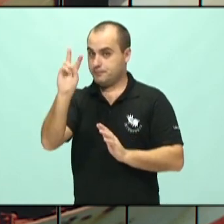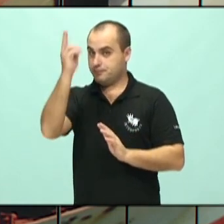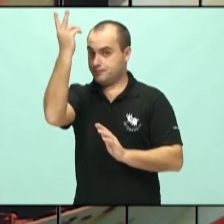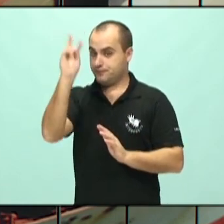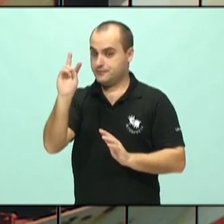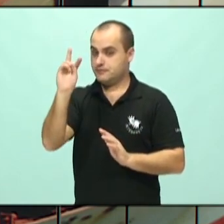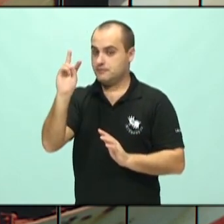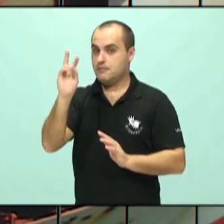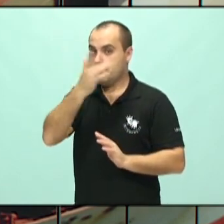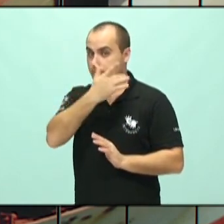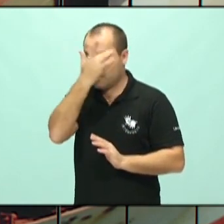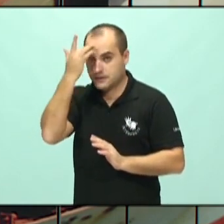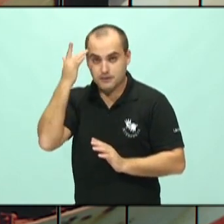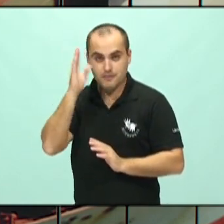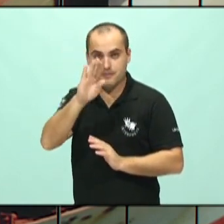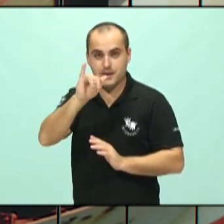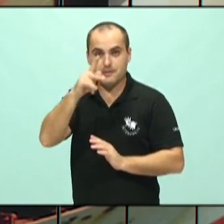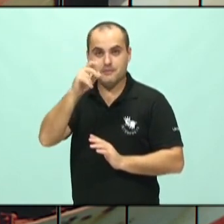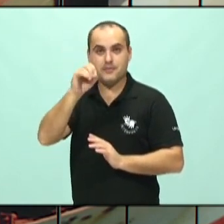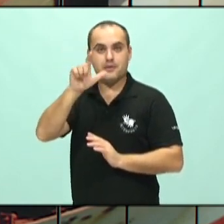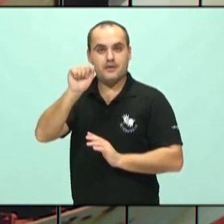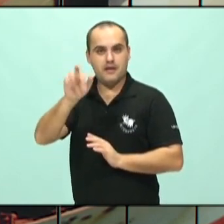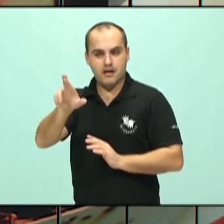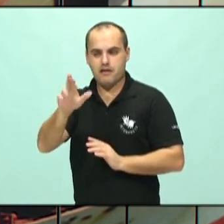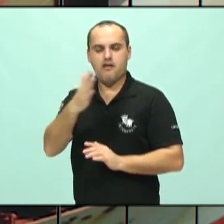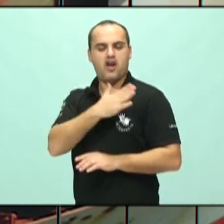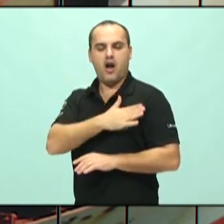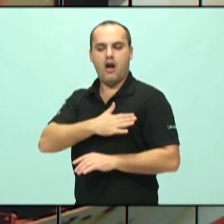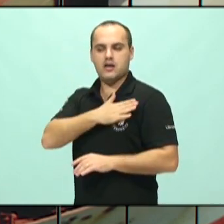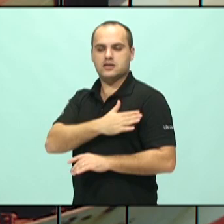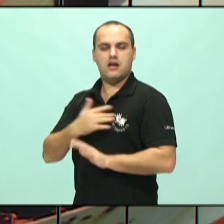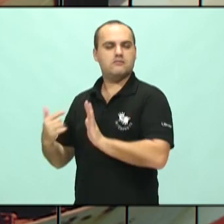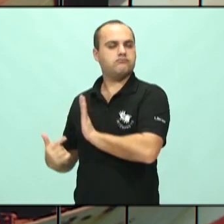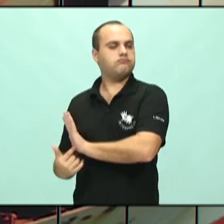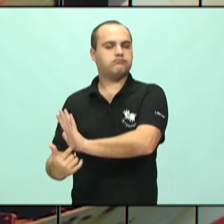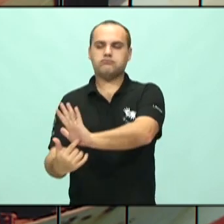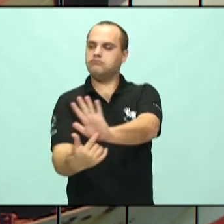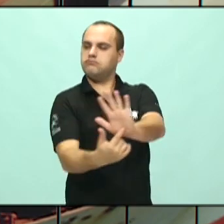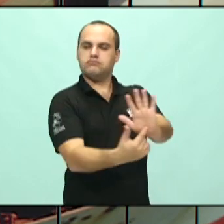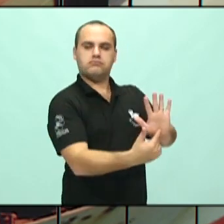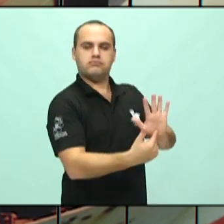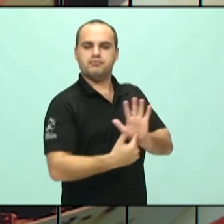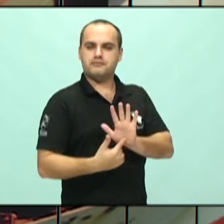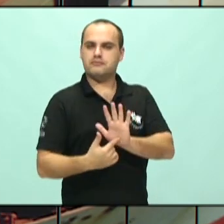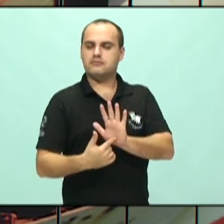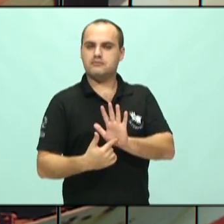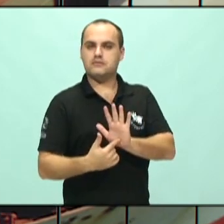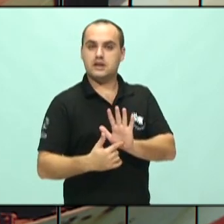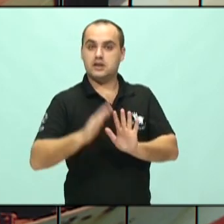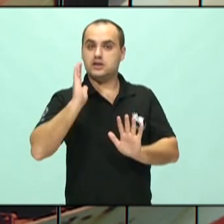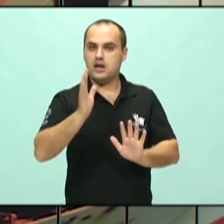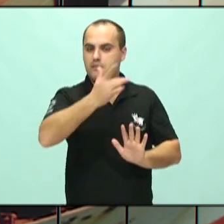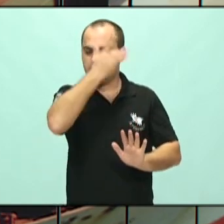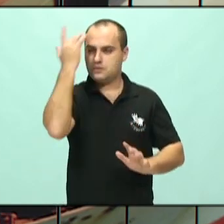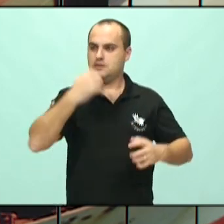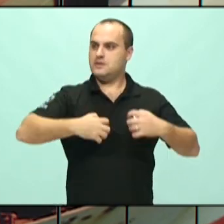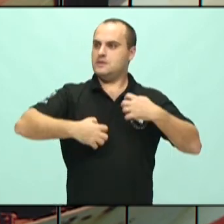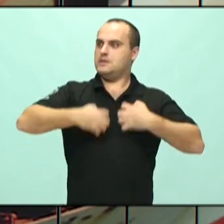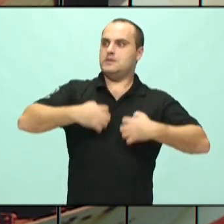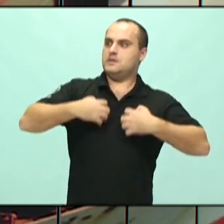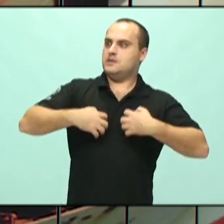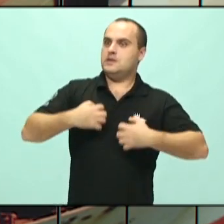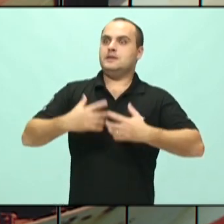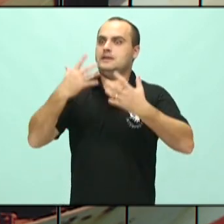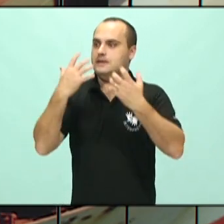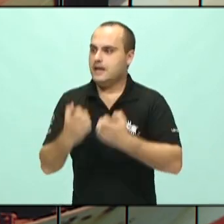expor, que gosta de fazer aquele teatro. Diferente da ansiedade, onde eu tenho um paciente que quer muito funcionar, mas tem medo de